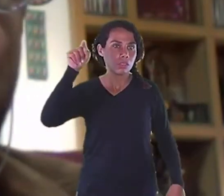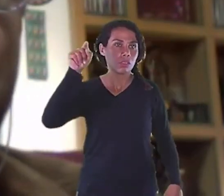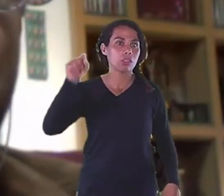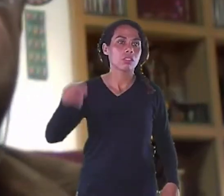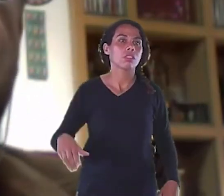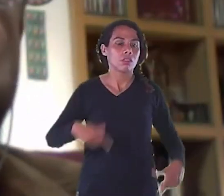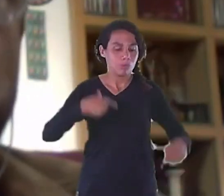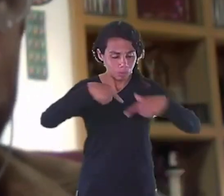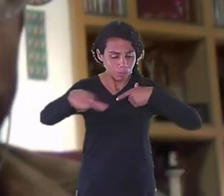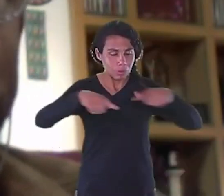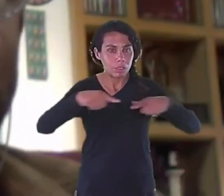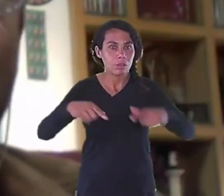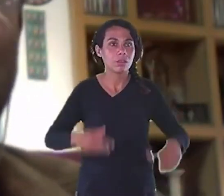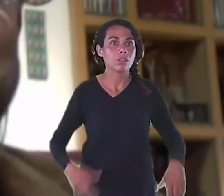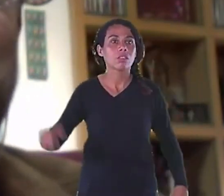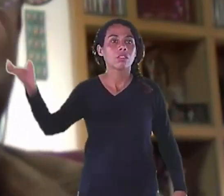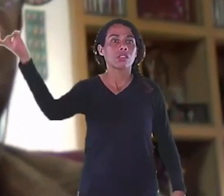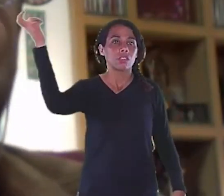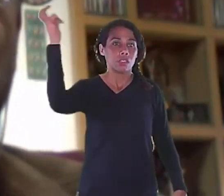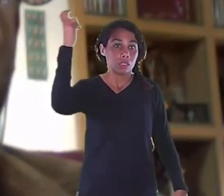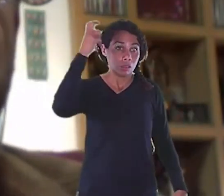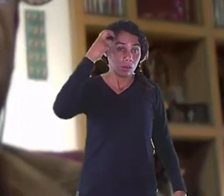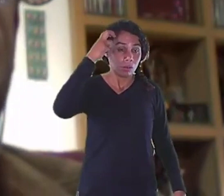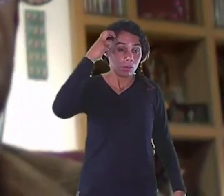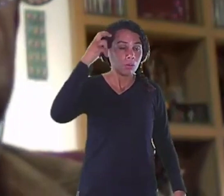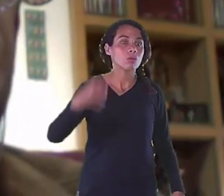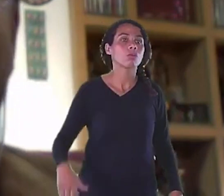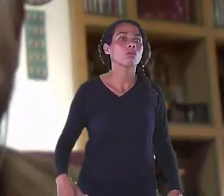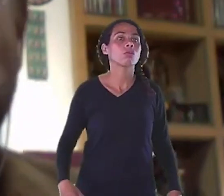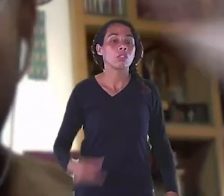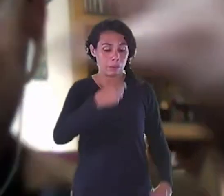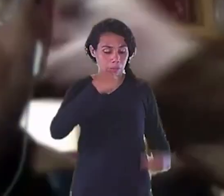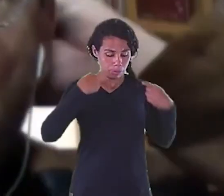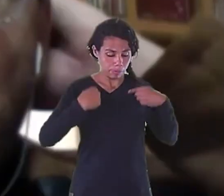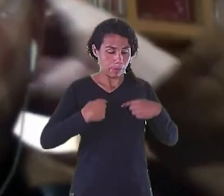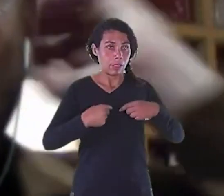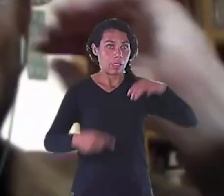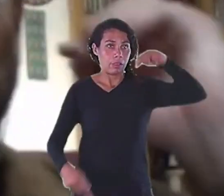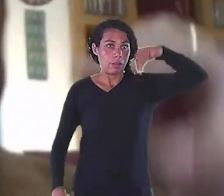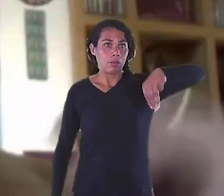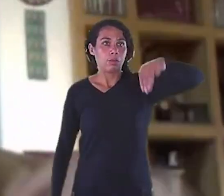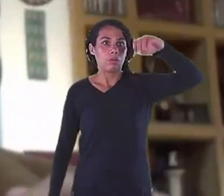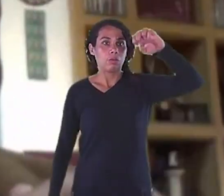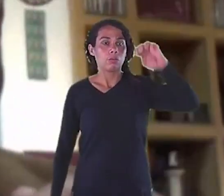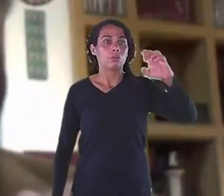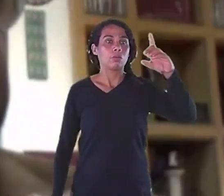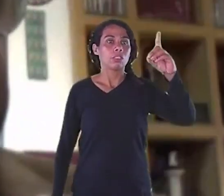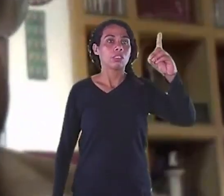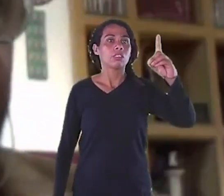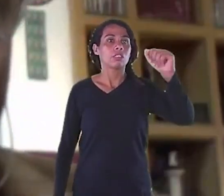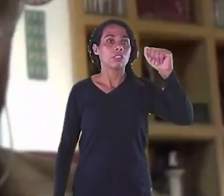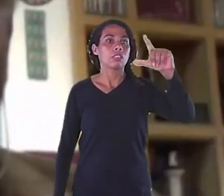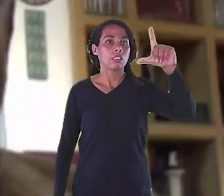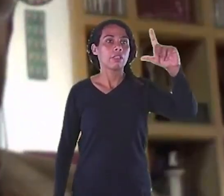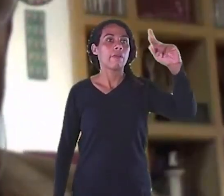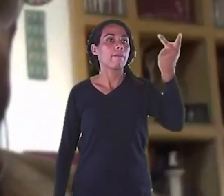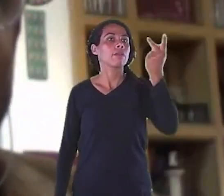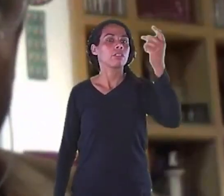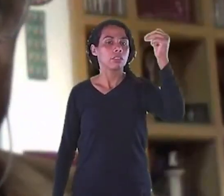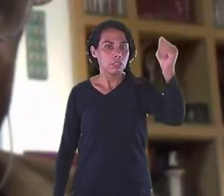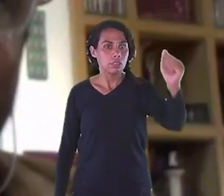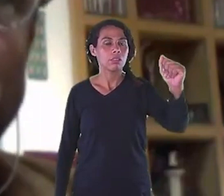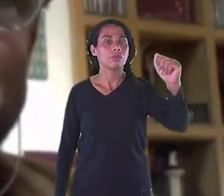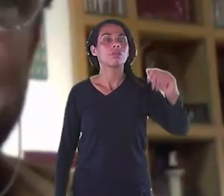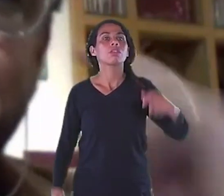Muito conhecido Como rebelde Ele era um grande Rebelde Ele com 90 anos Usava o cabelo Em trança Com 90